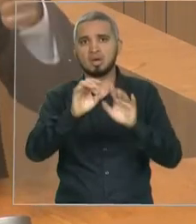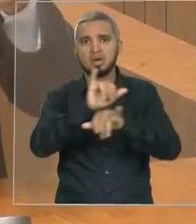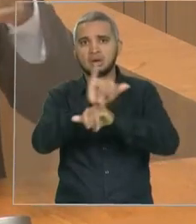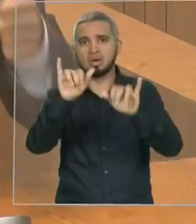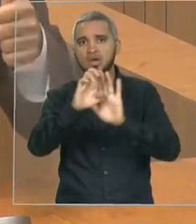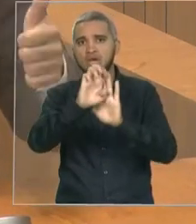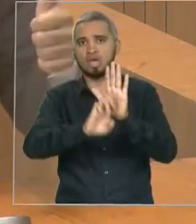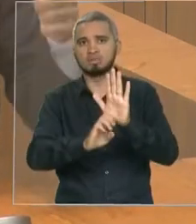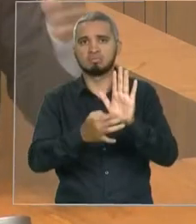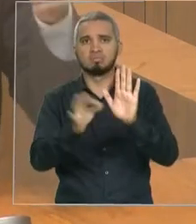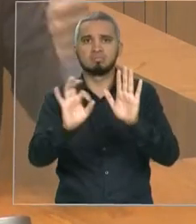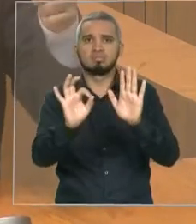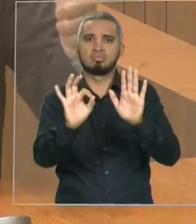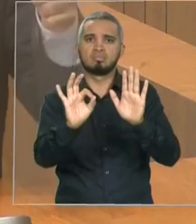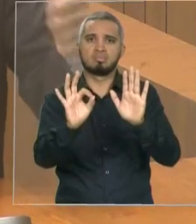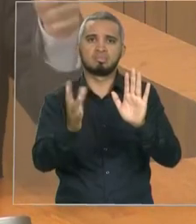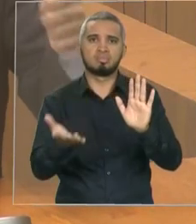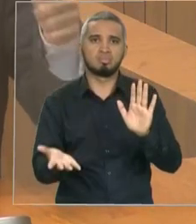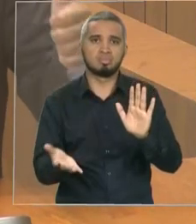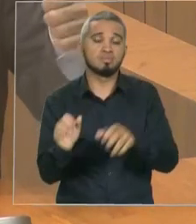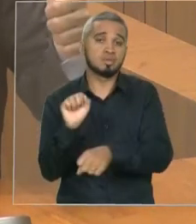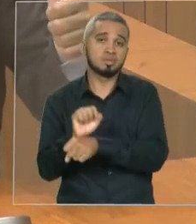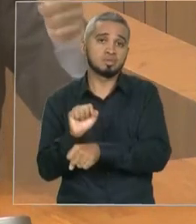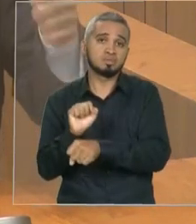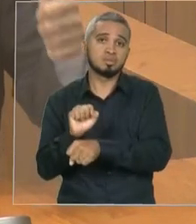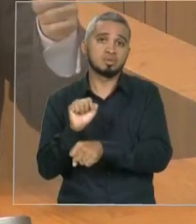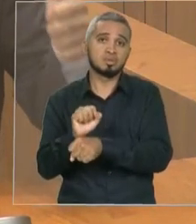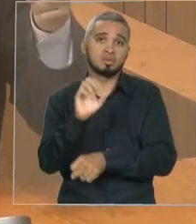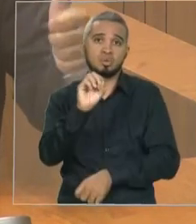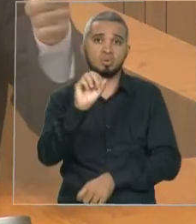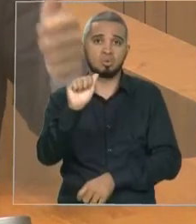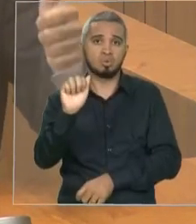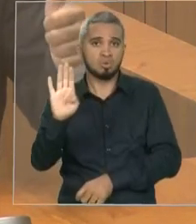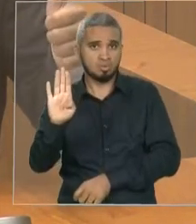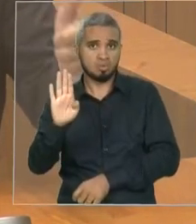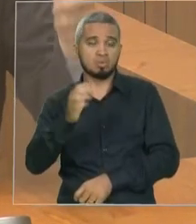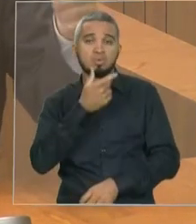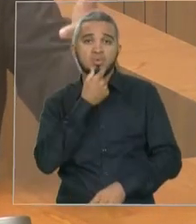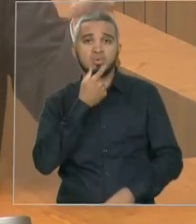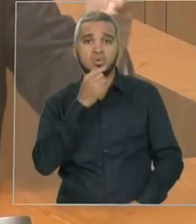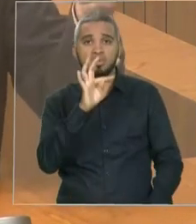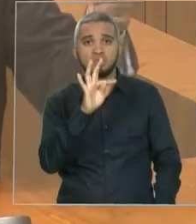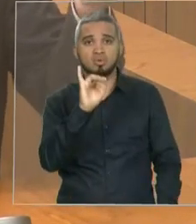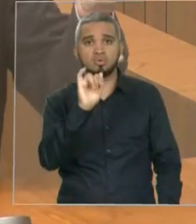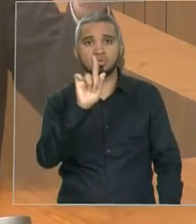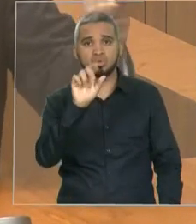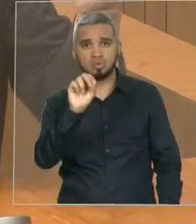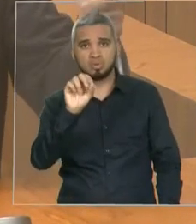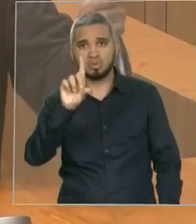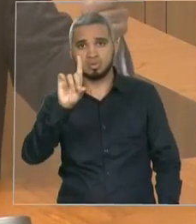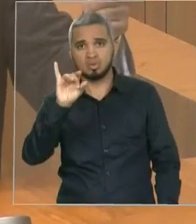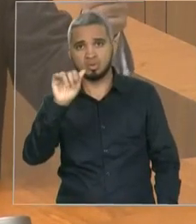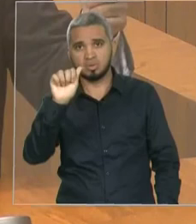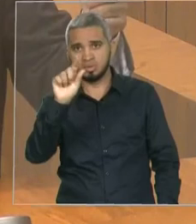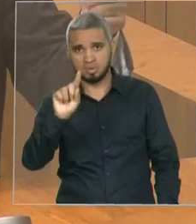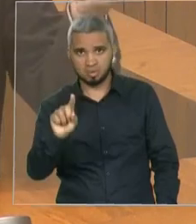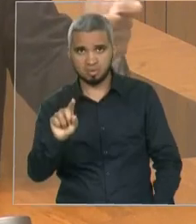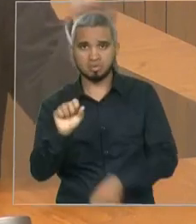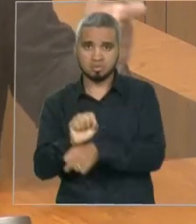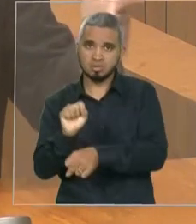Estamos aguardando ainda o posicionamento do AB, doutor Tiago de Ais, estamos aguardando também o pronunciamento